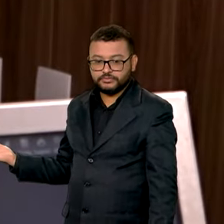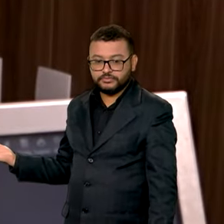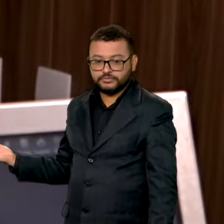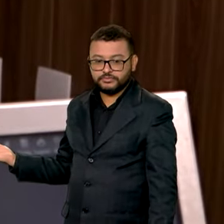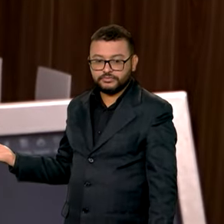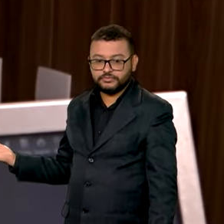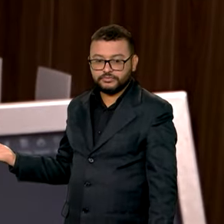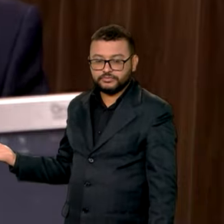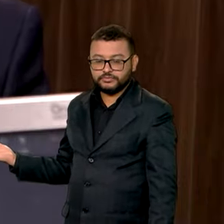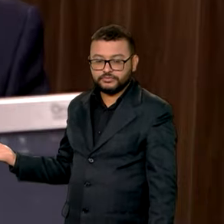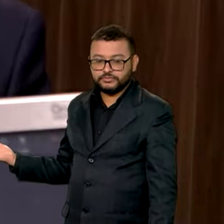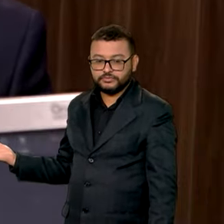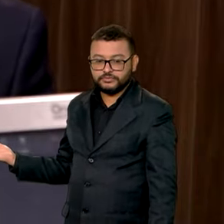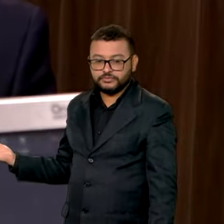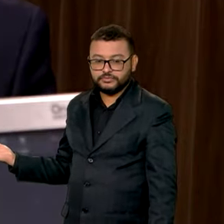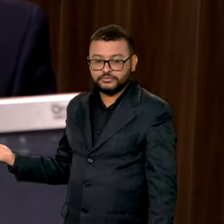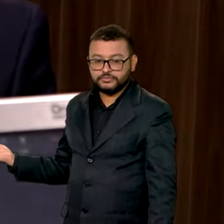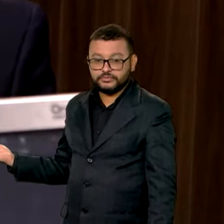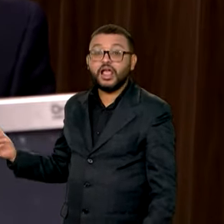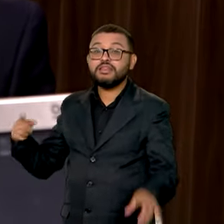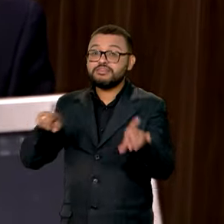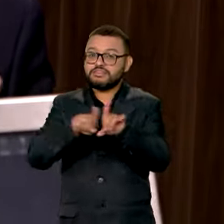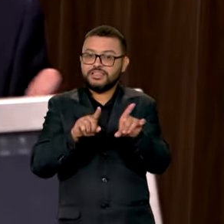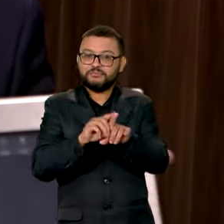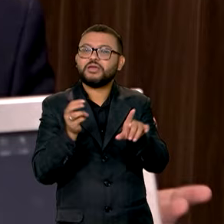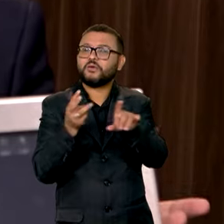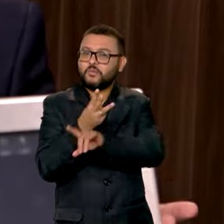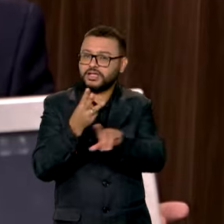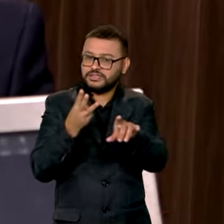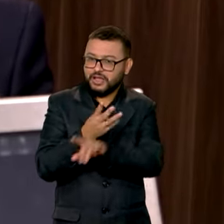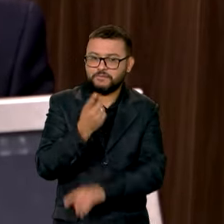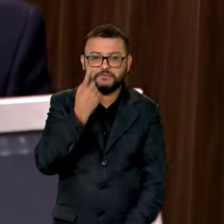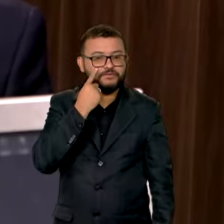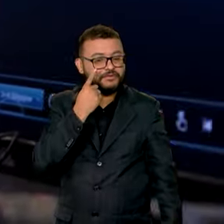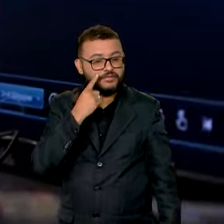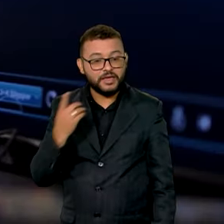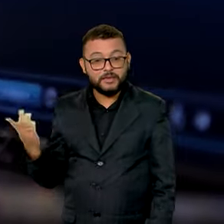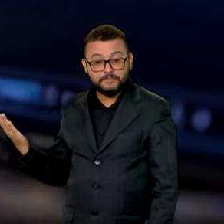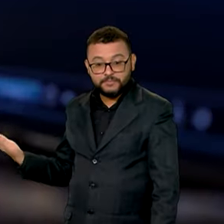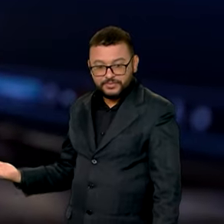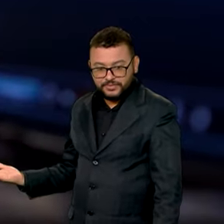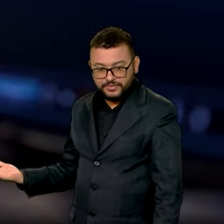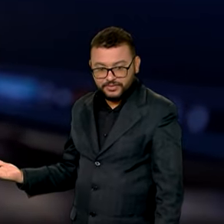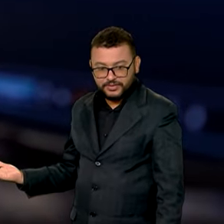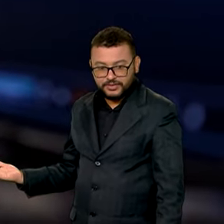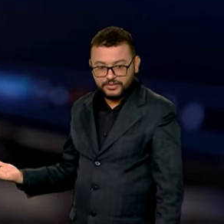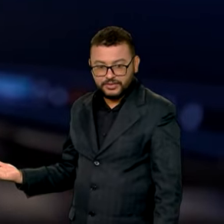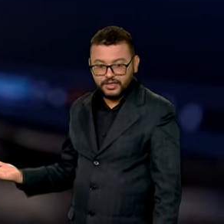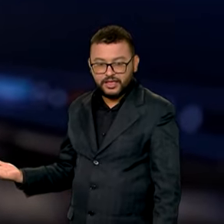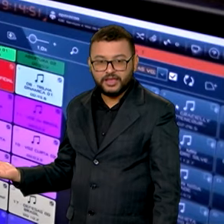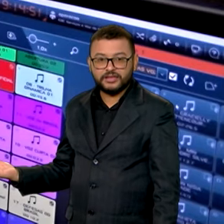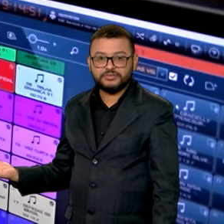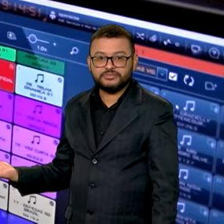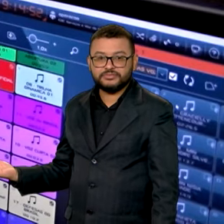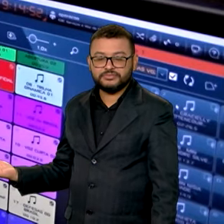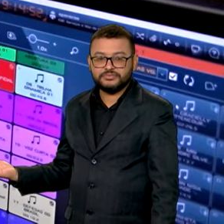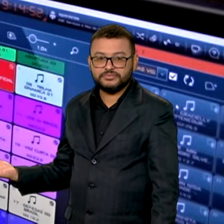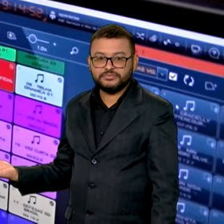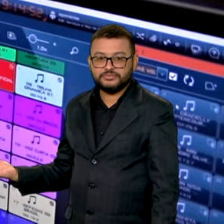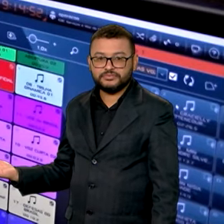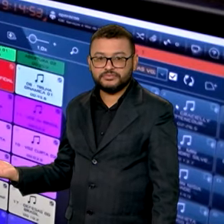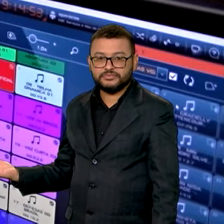voz90anos.com.br ou pelo nosso WhatsApp. É o 619-9656